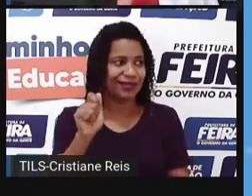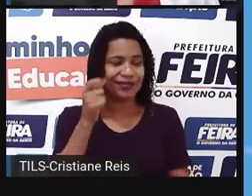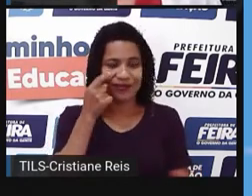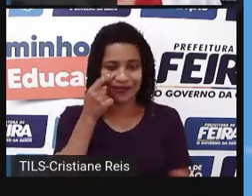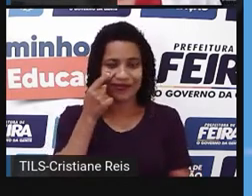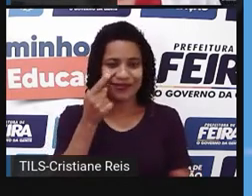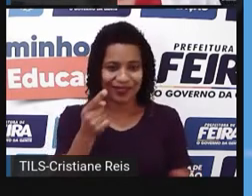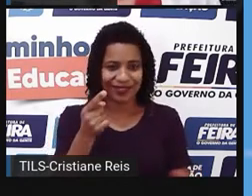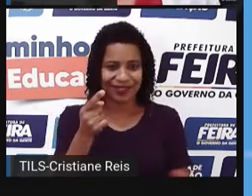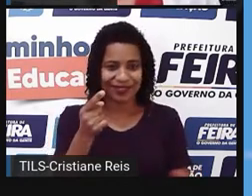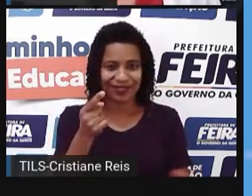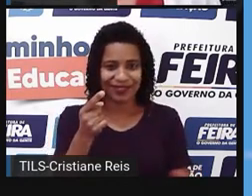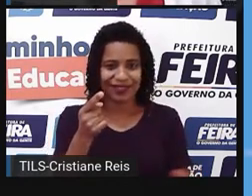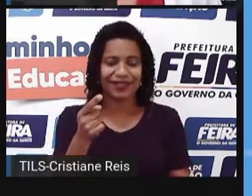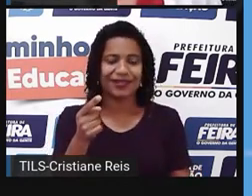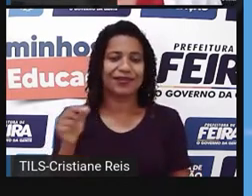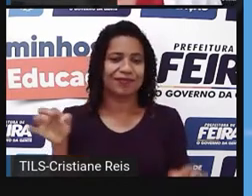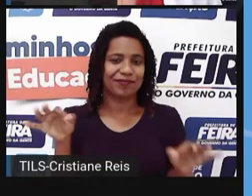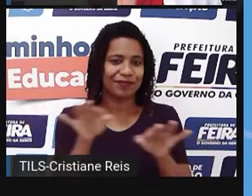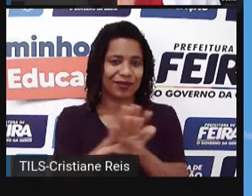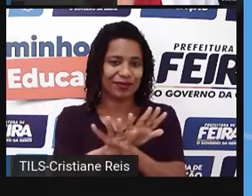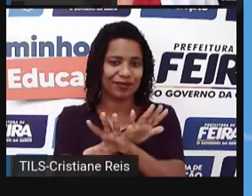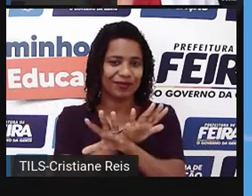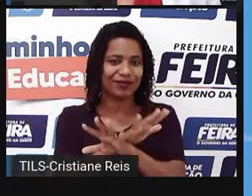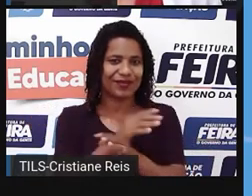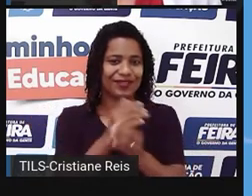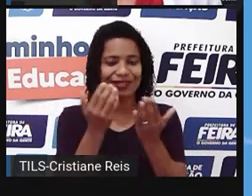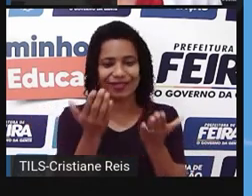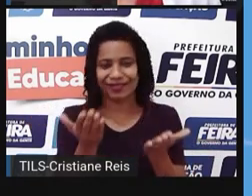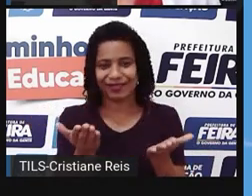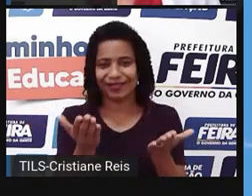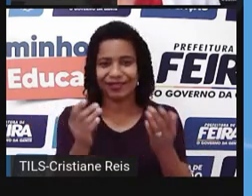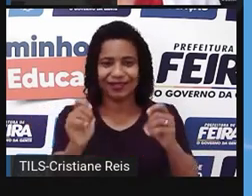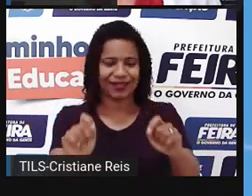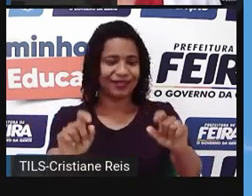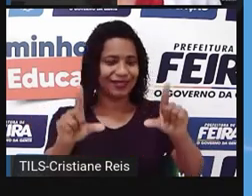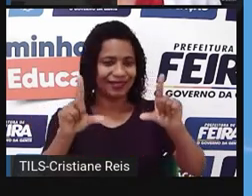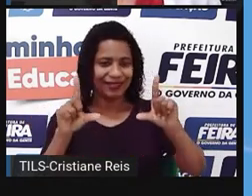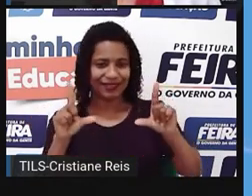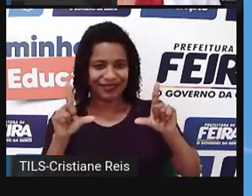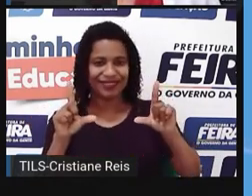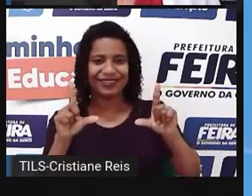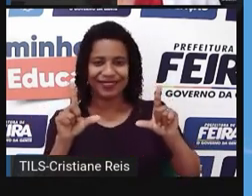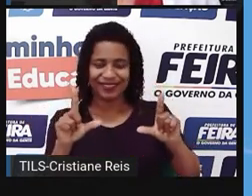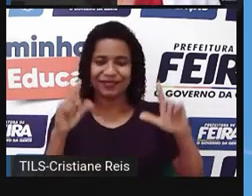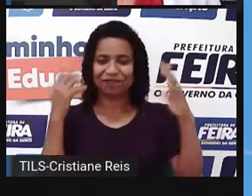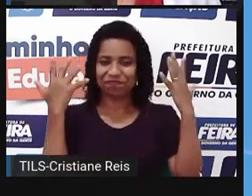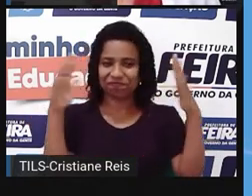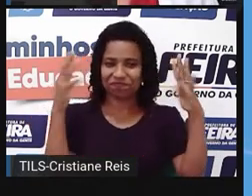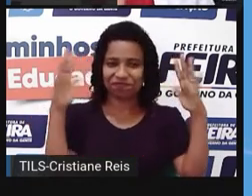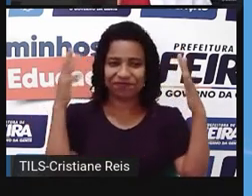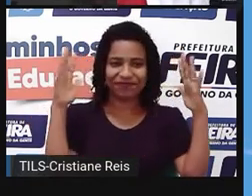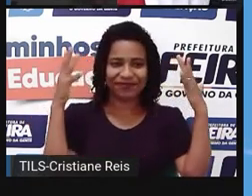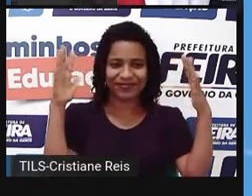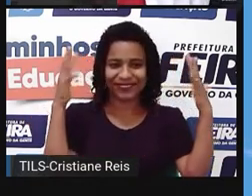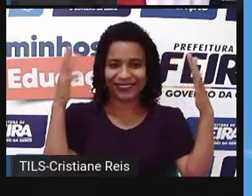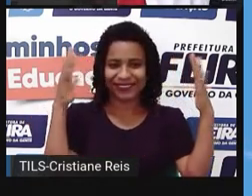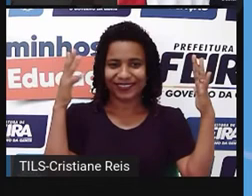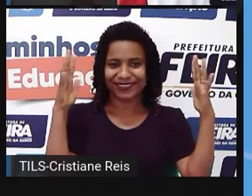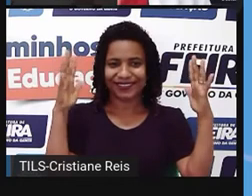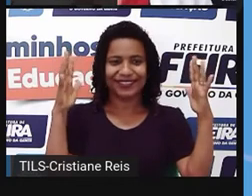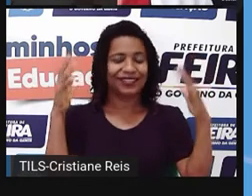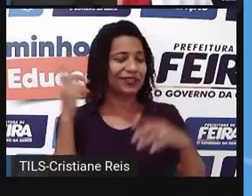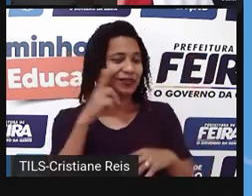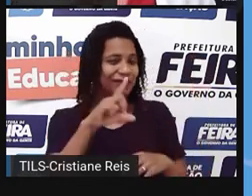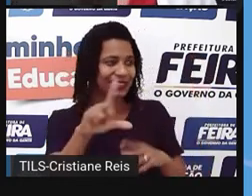ready. Eu estou pronta. E aqui ele te parabeniza. Congrats, Elsa Silva. You're internet alert.